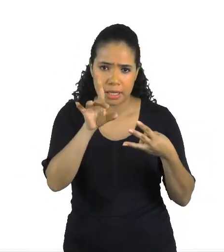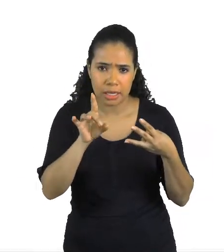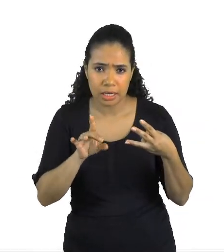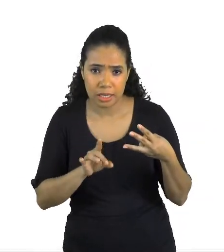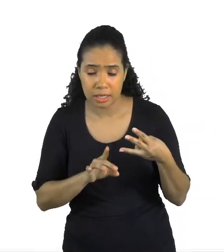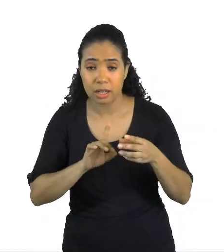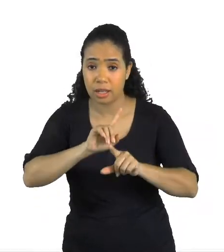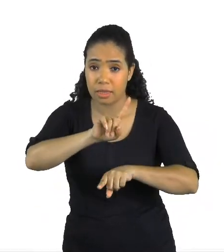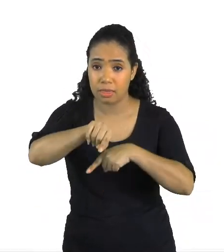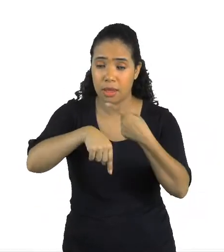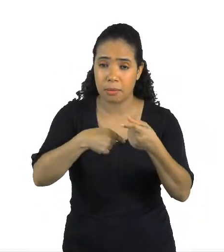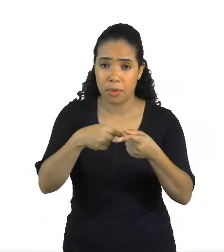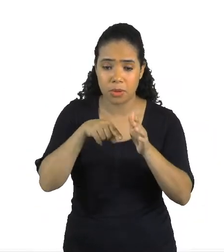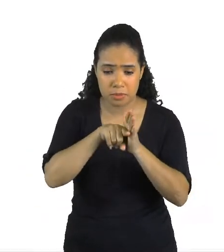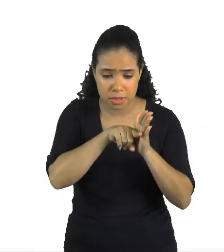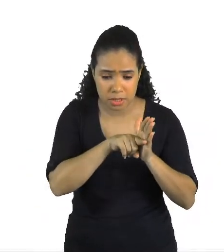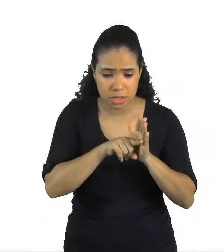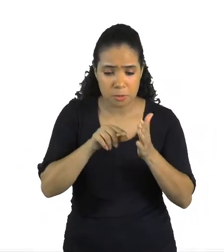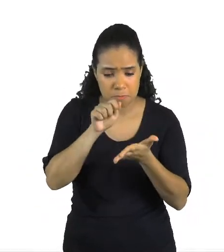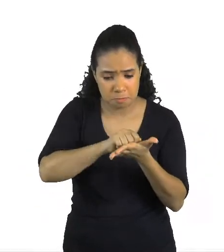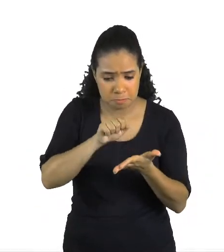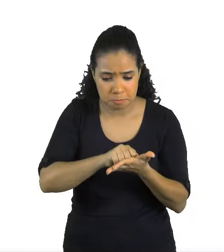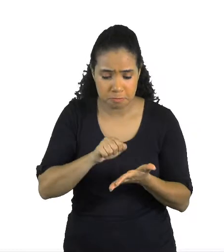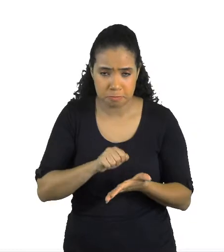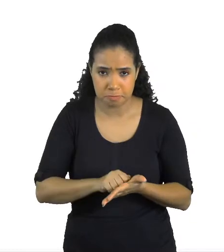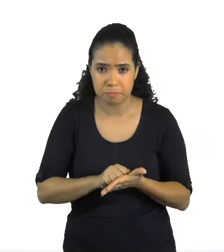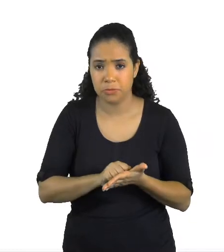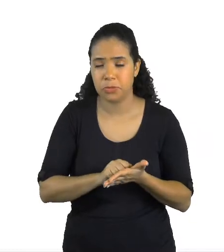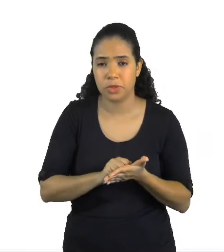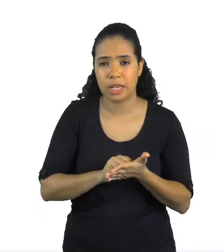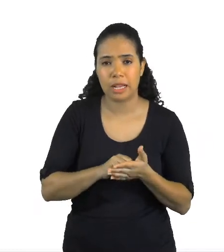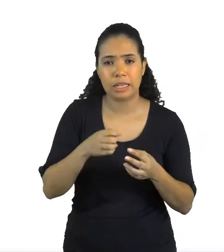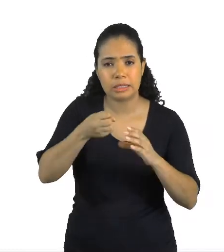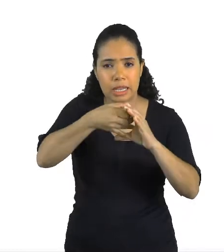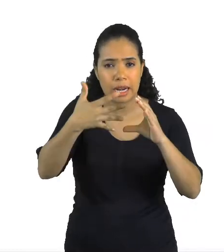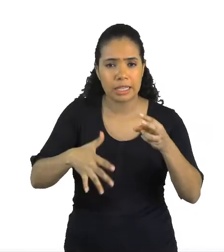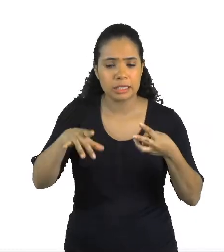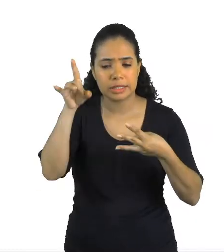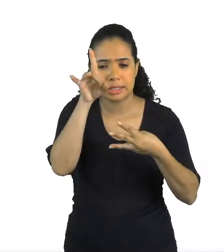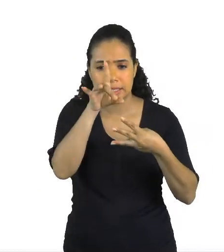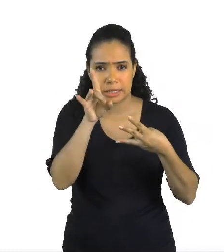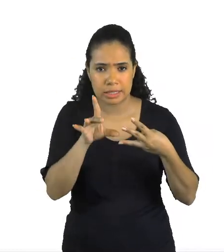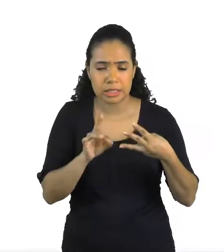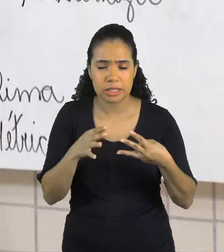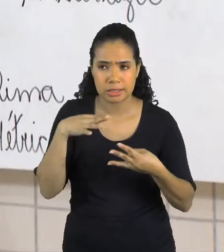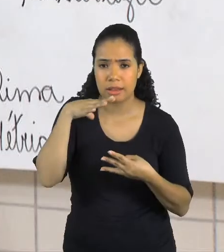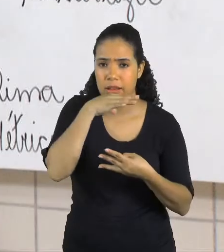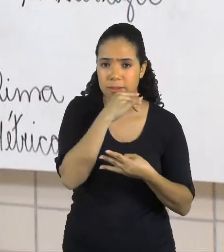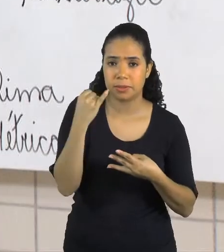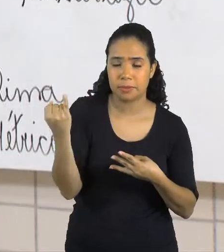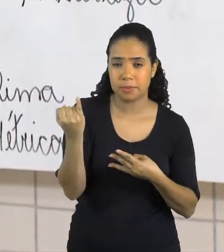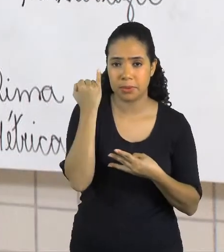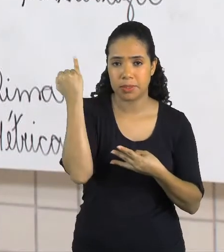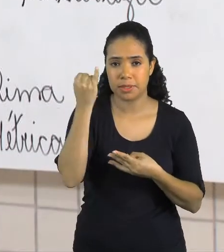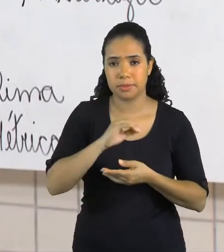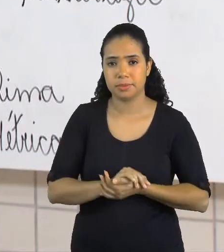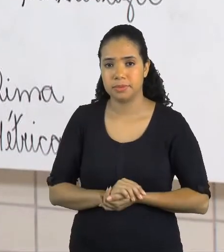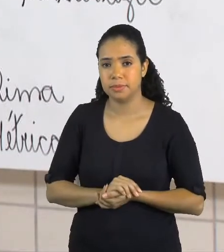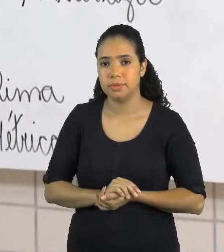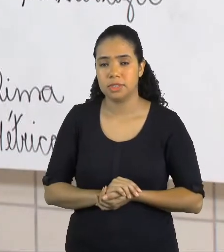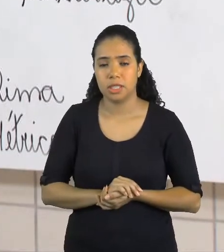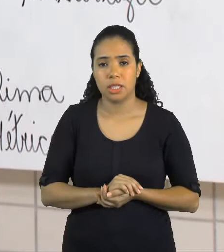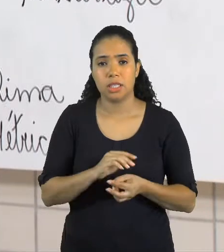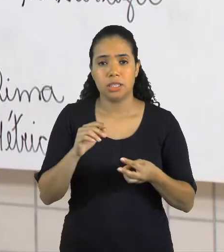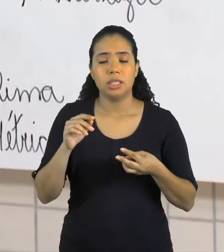Após a pesquisa, anote em seu caderno aspectos sobre eles que você julgou importantes. Então, essa questão, ela vai enriquecer